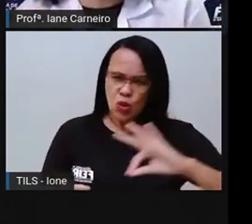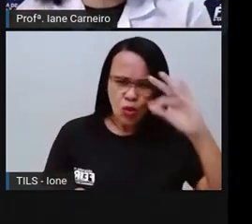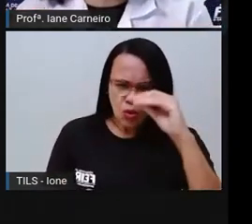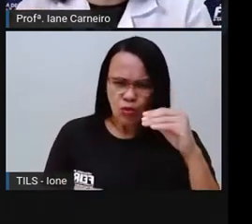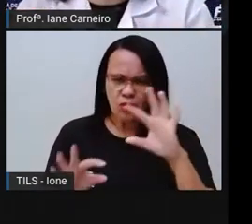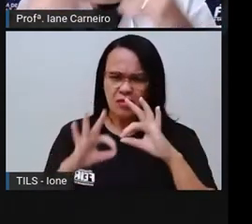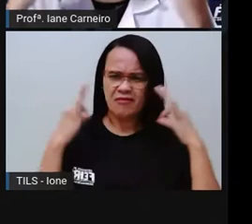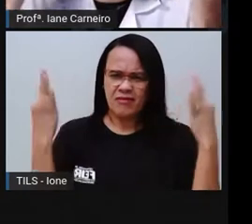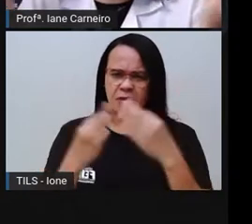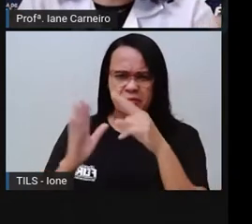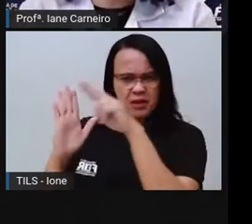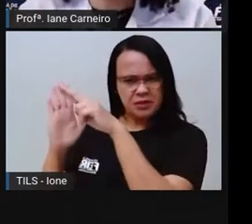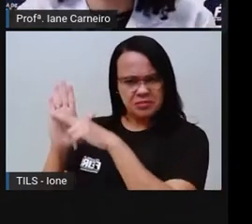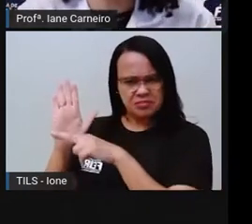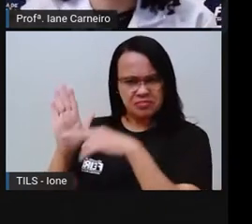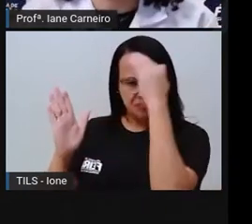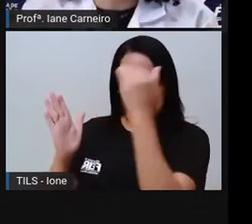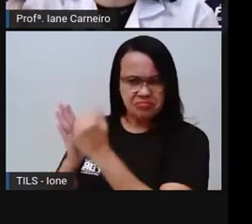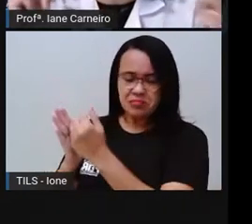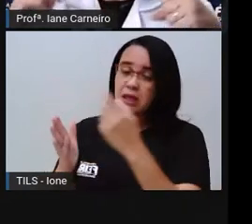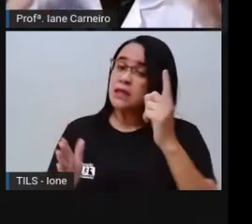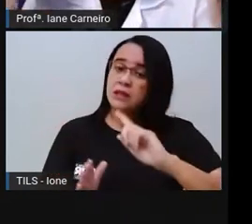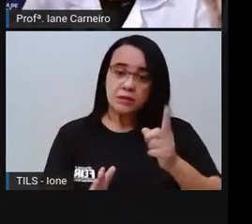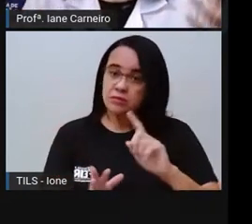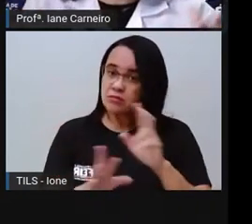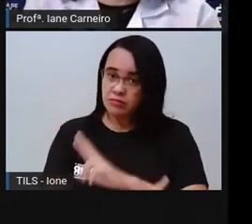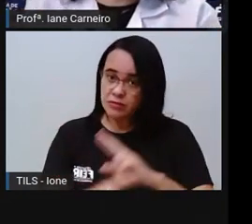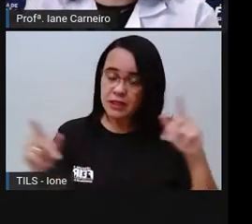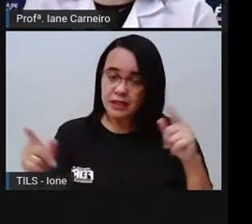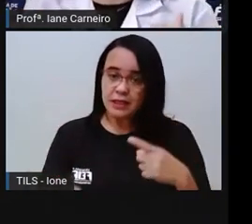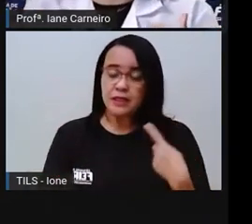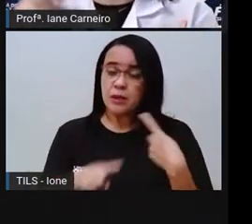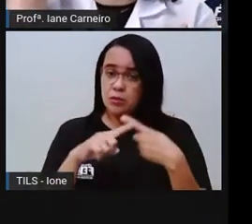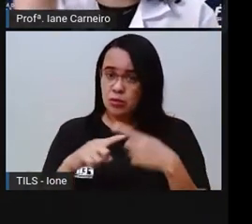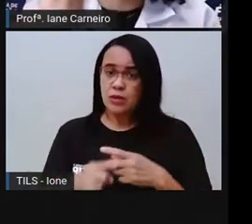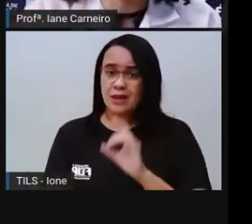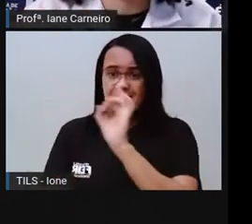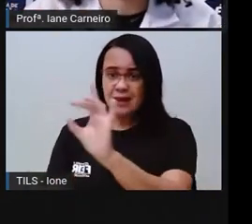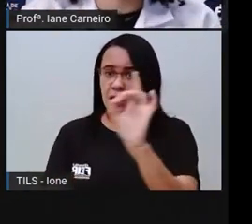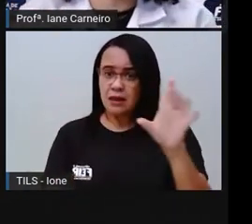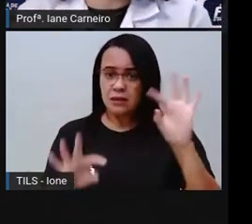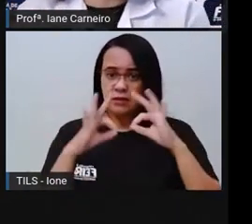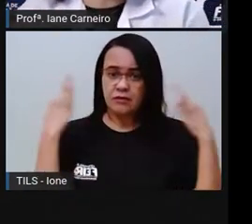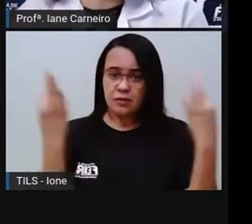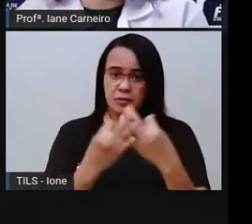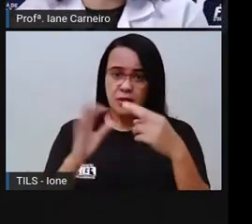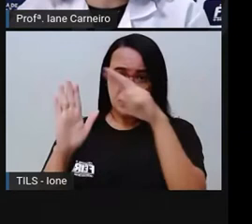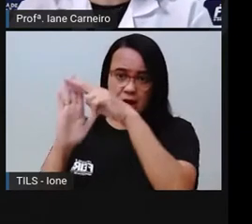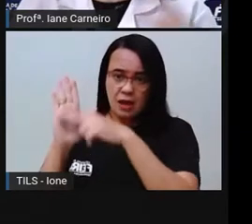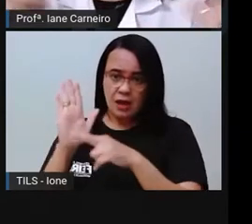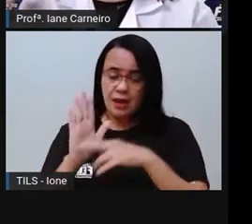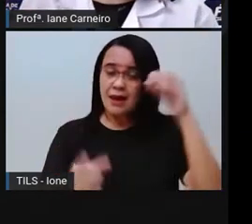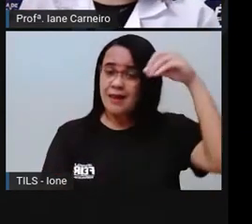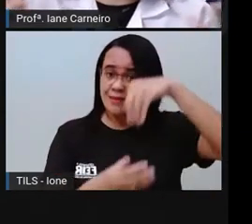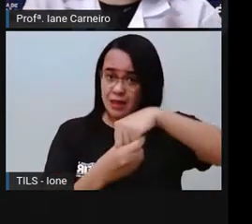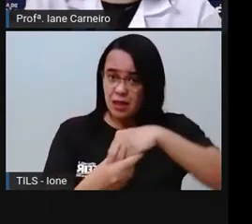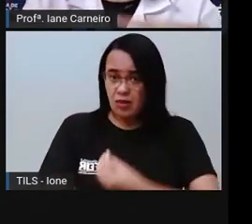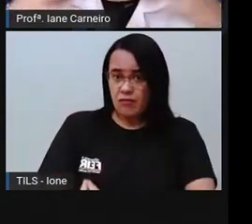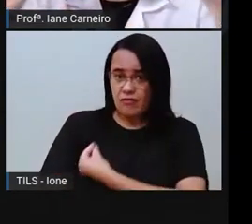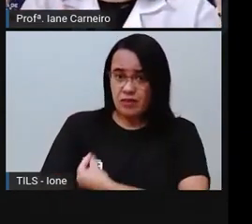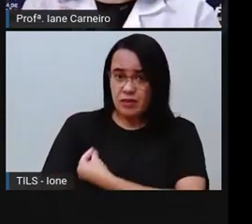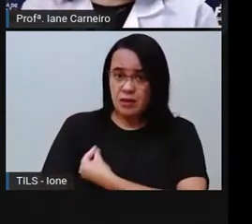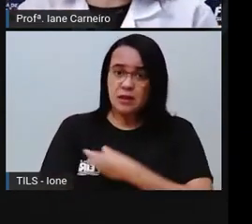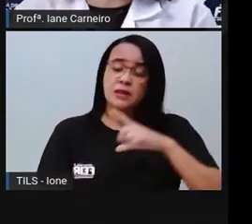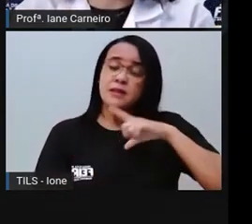isso, né? Como a gente já conversou em outras aulas, cada família vai ter as suas regras de convivência. Cada família vai